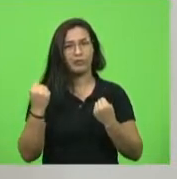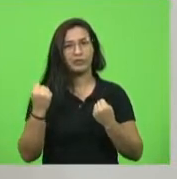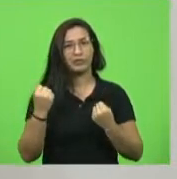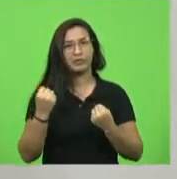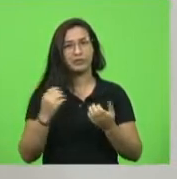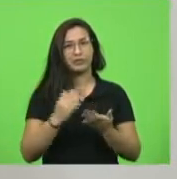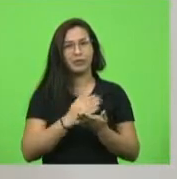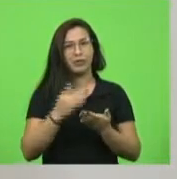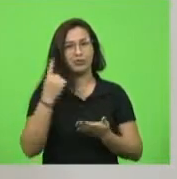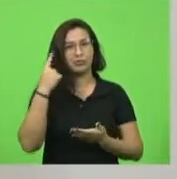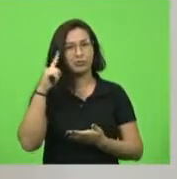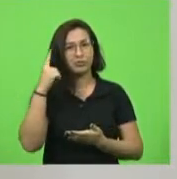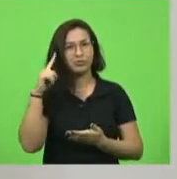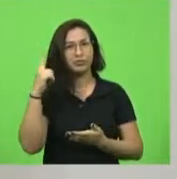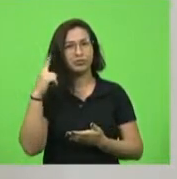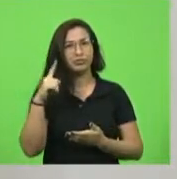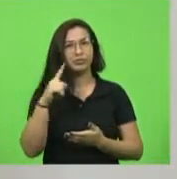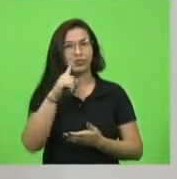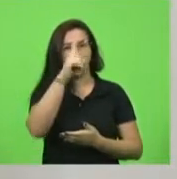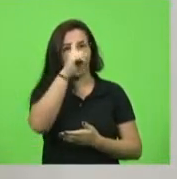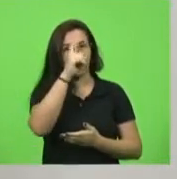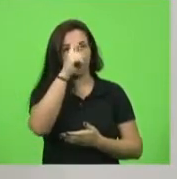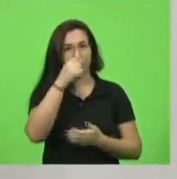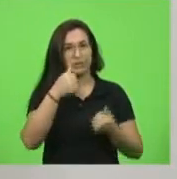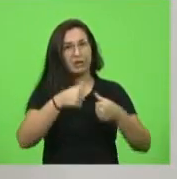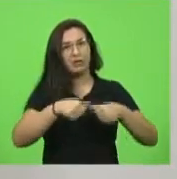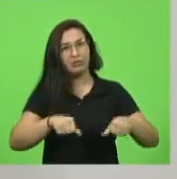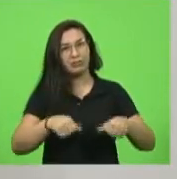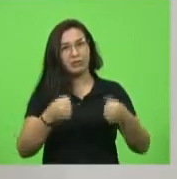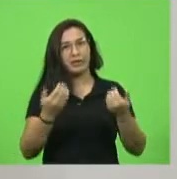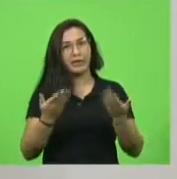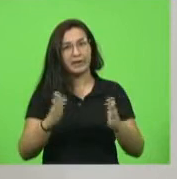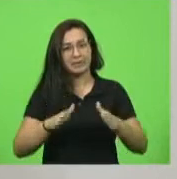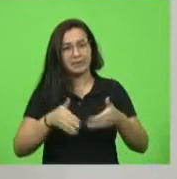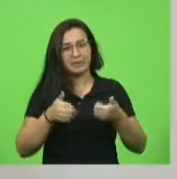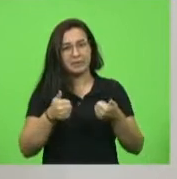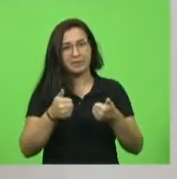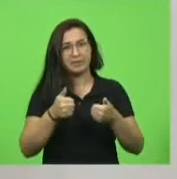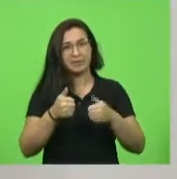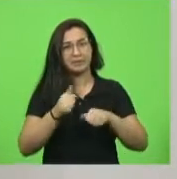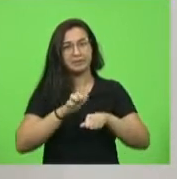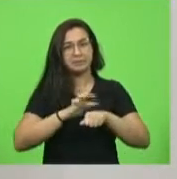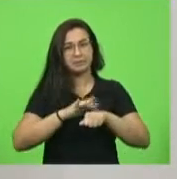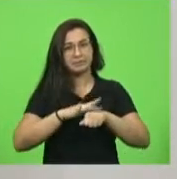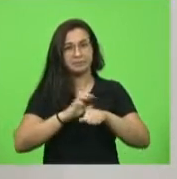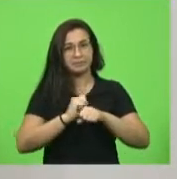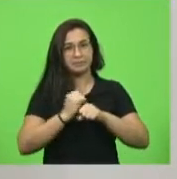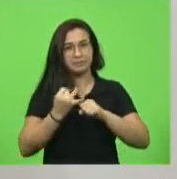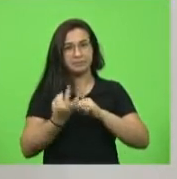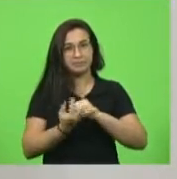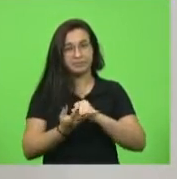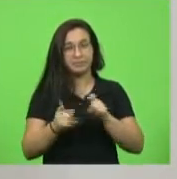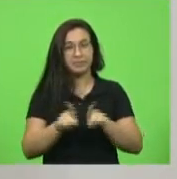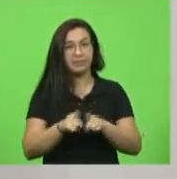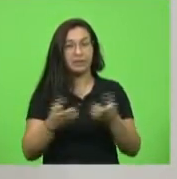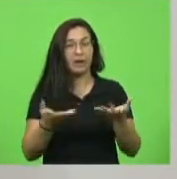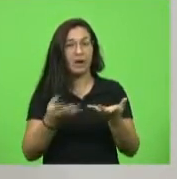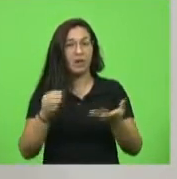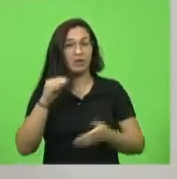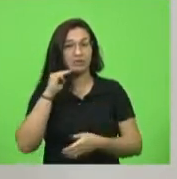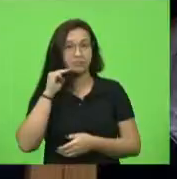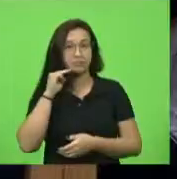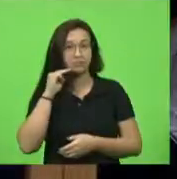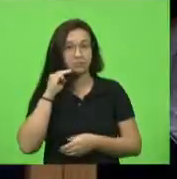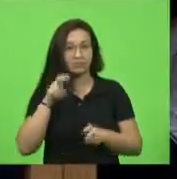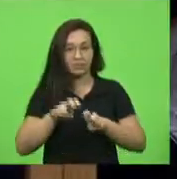né, Ada? Se recuperando da Covid. Agora nós temos também a Marlene se recuperando, nós, a bancada feminina toda